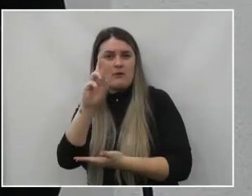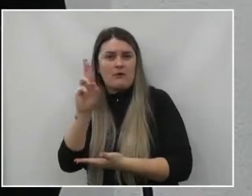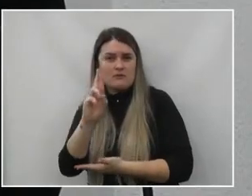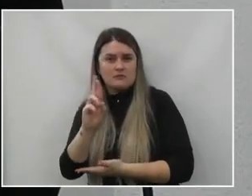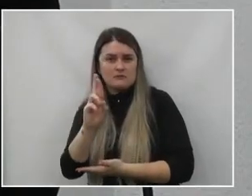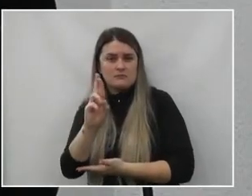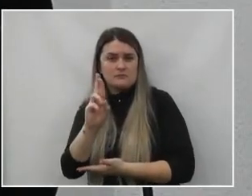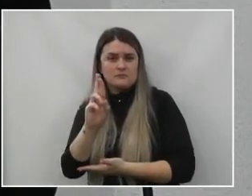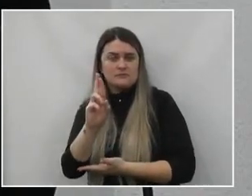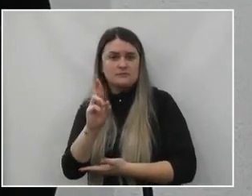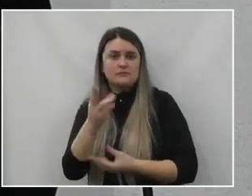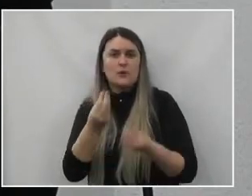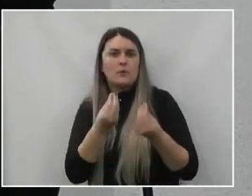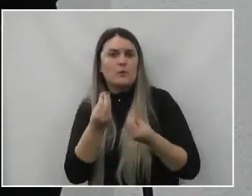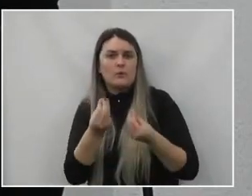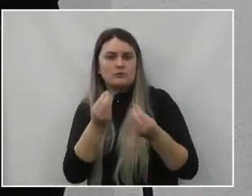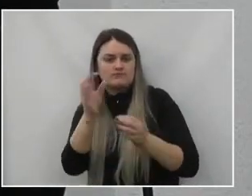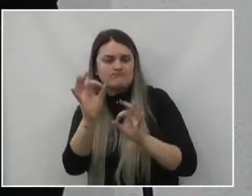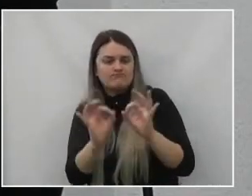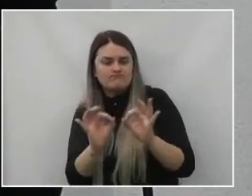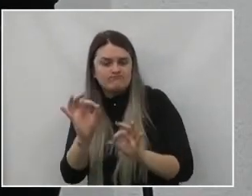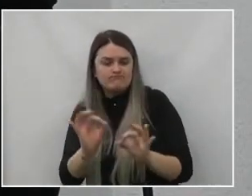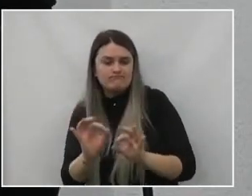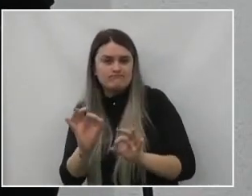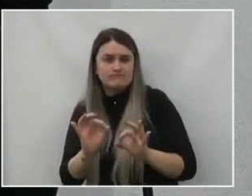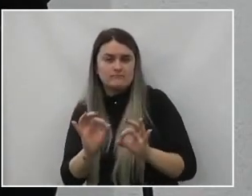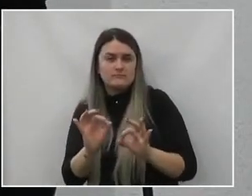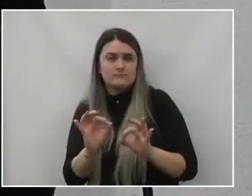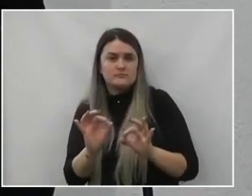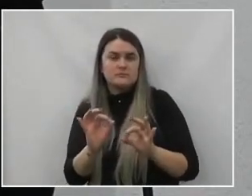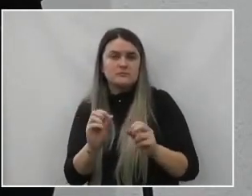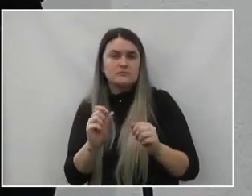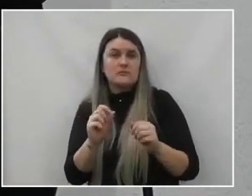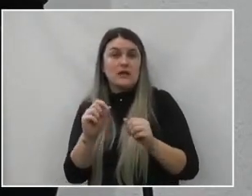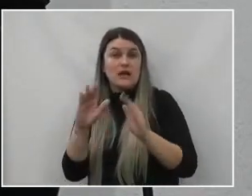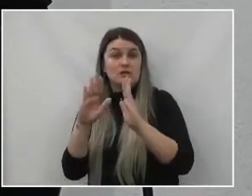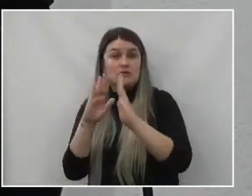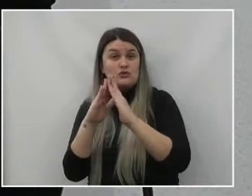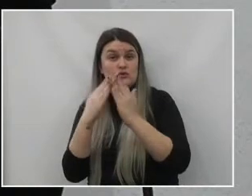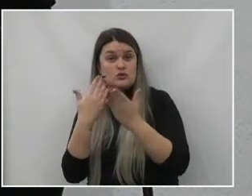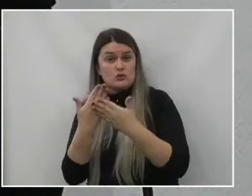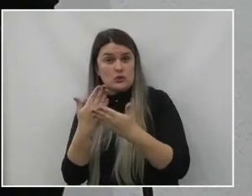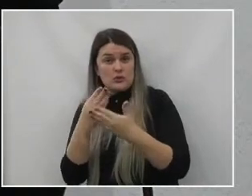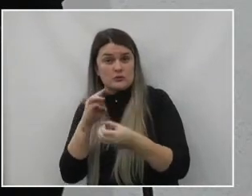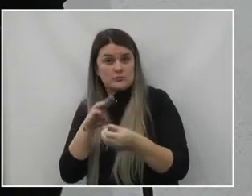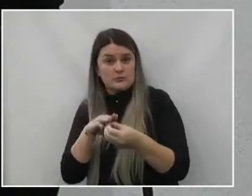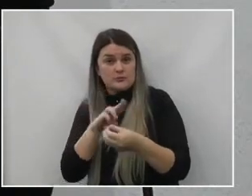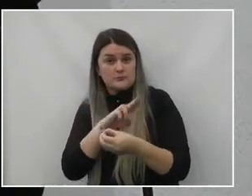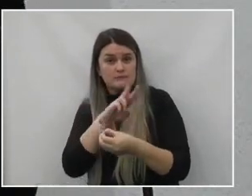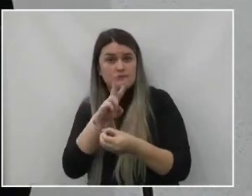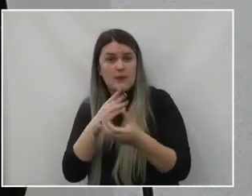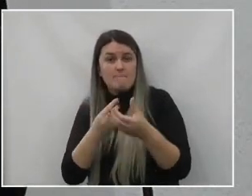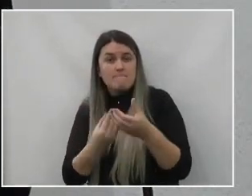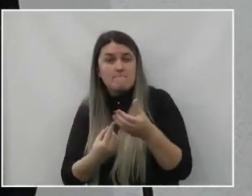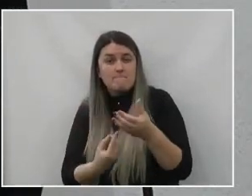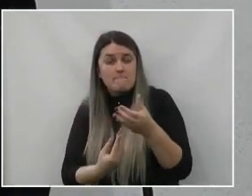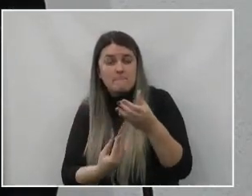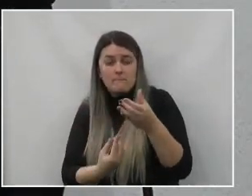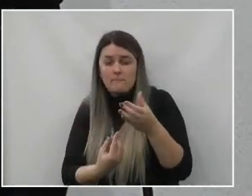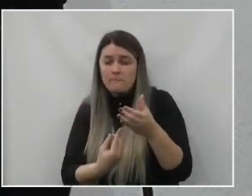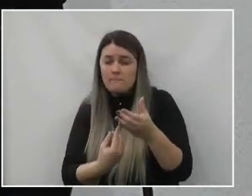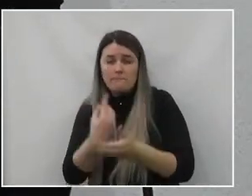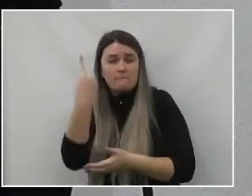A formulação e o levantamento para que um colégio da da Vitória fosse o pioneiro, fosse